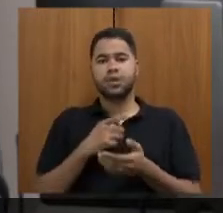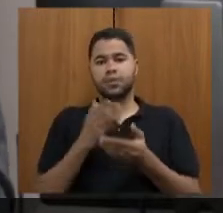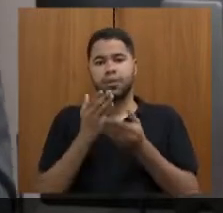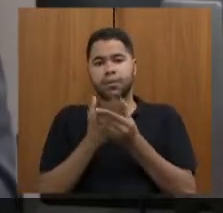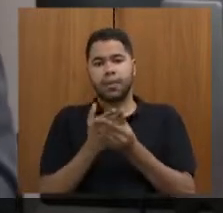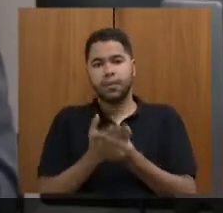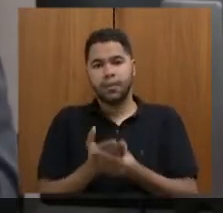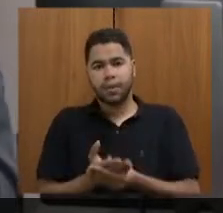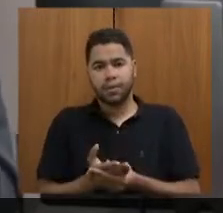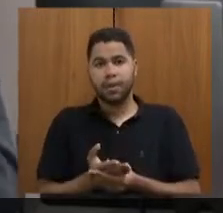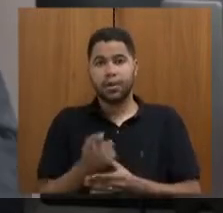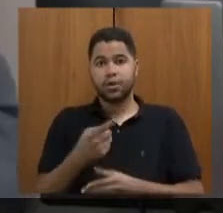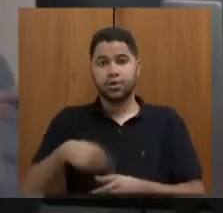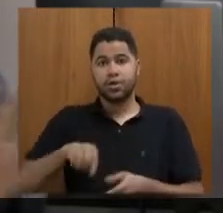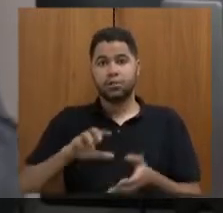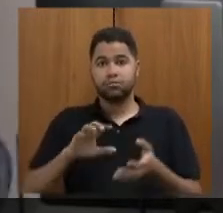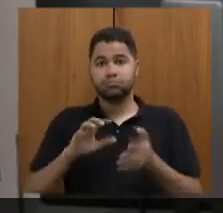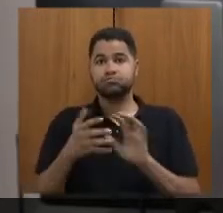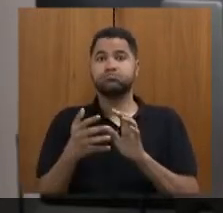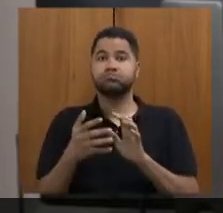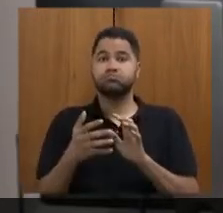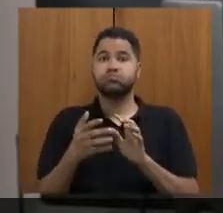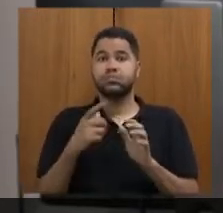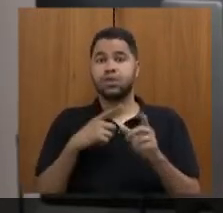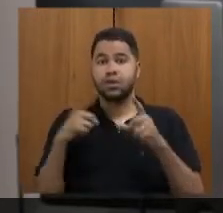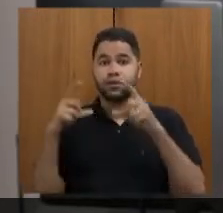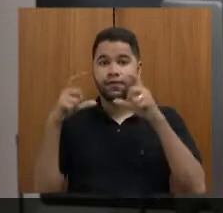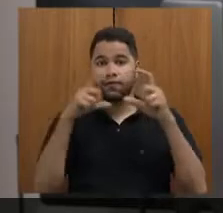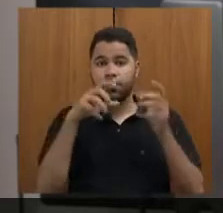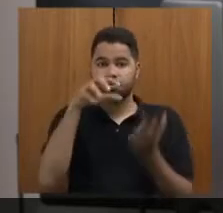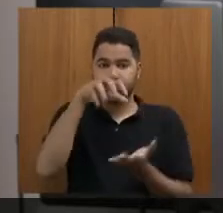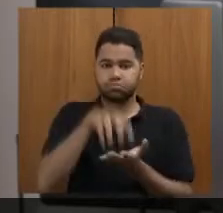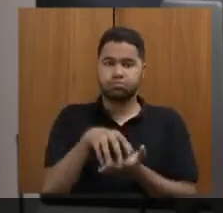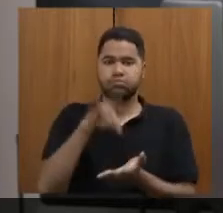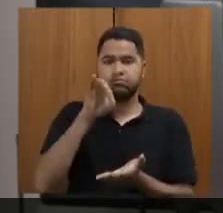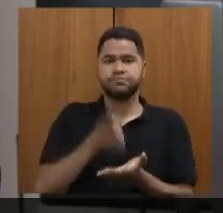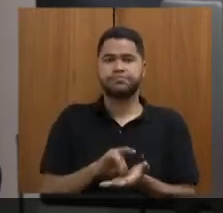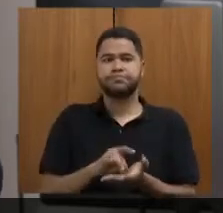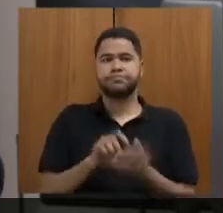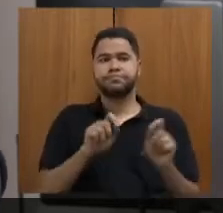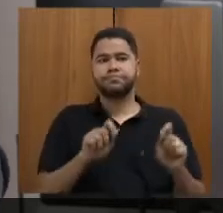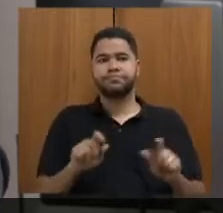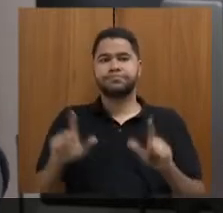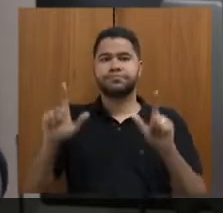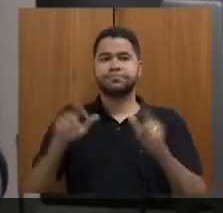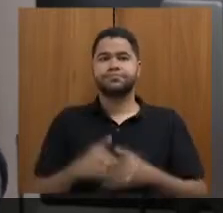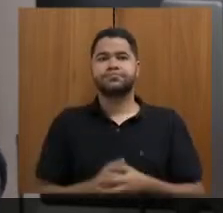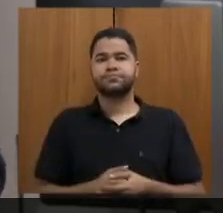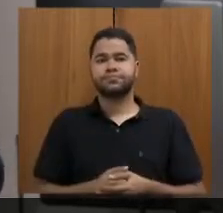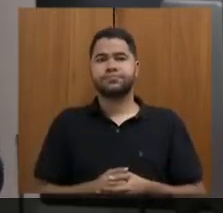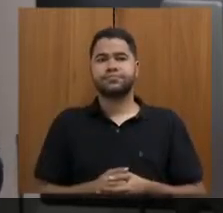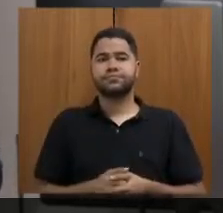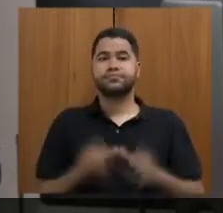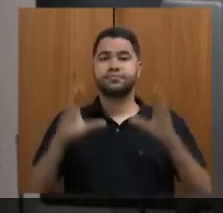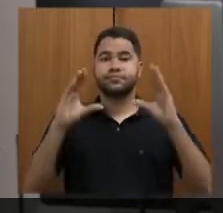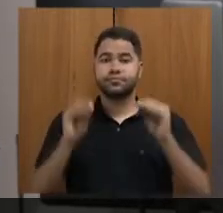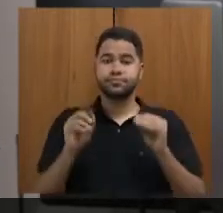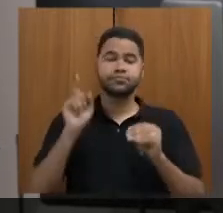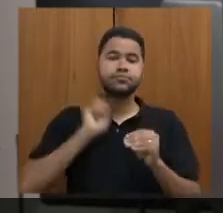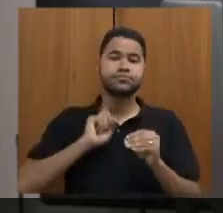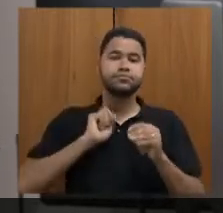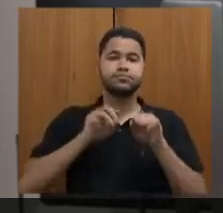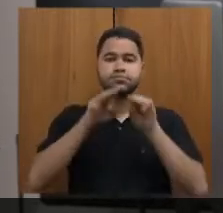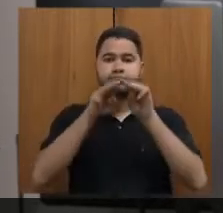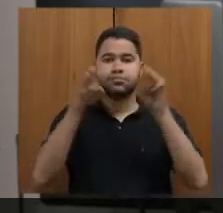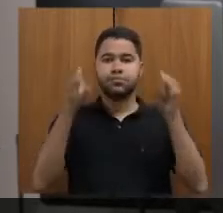Quando nós restauramos, recorremos a fotos e às plantas originais. Pode passar? Noite Mineira de Museus, 64